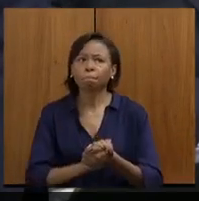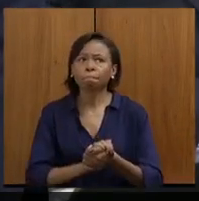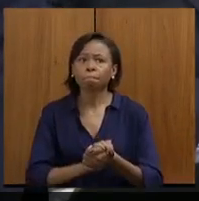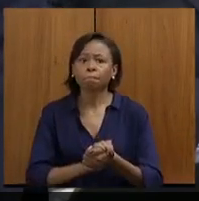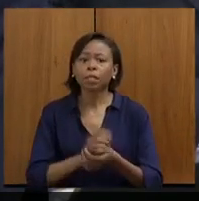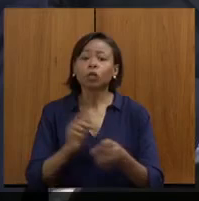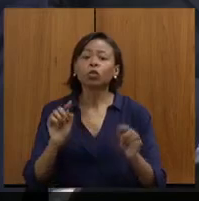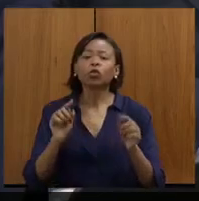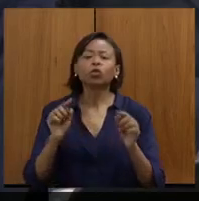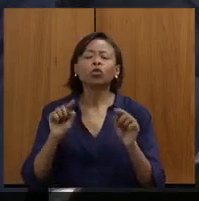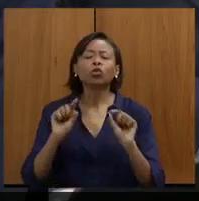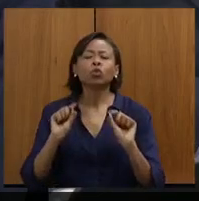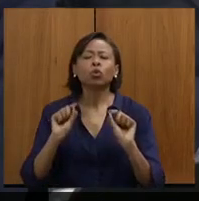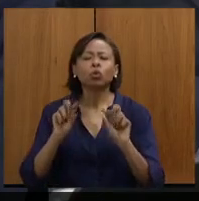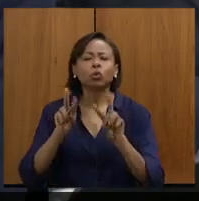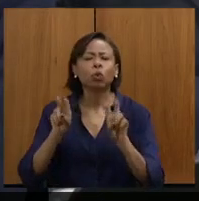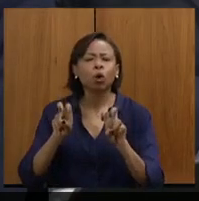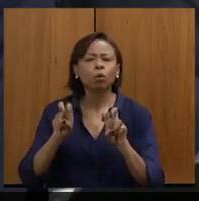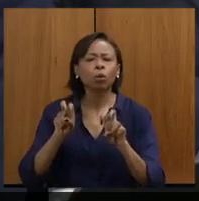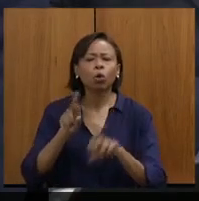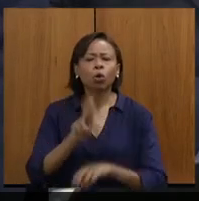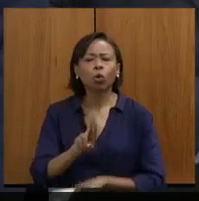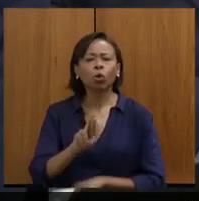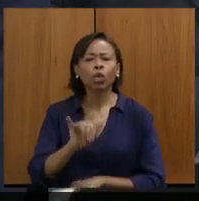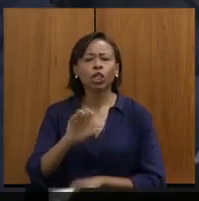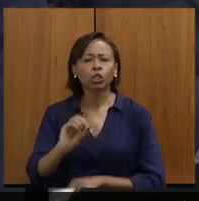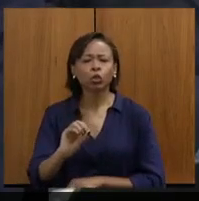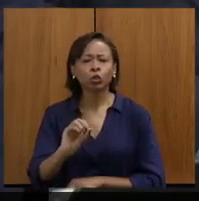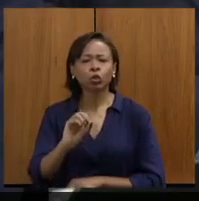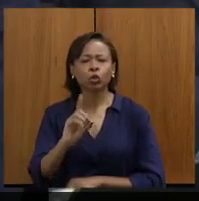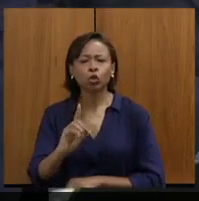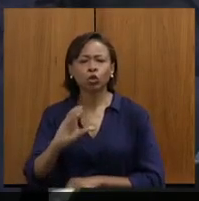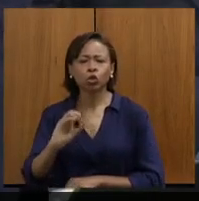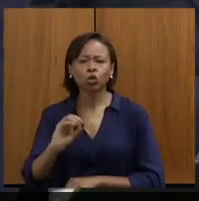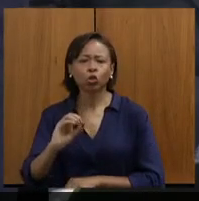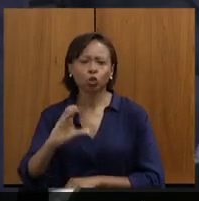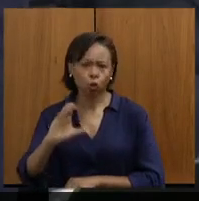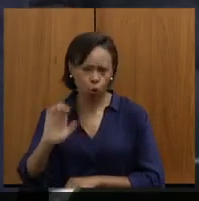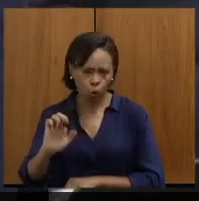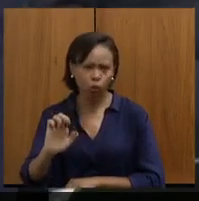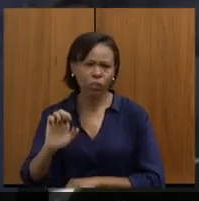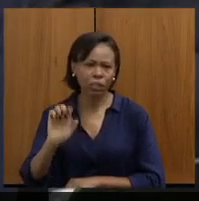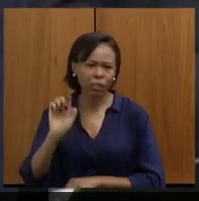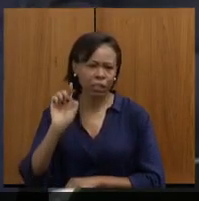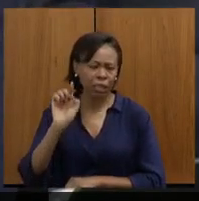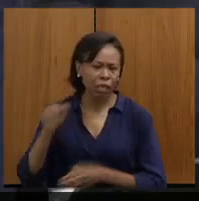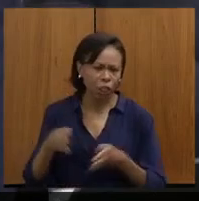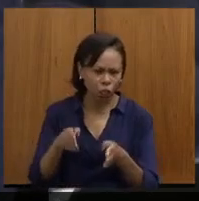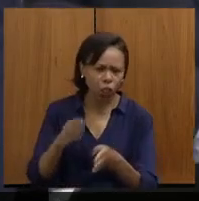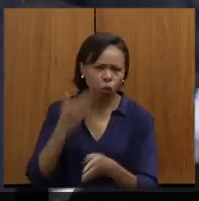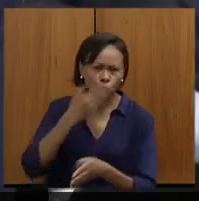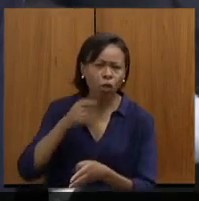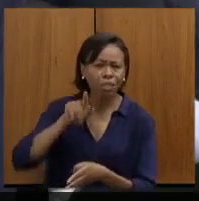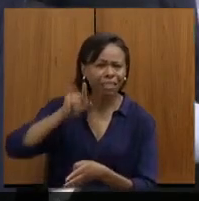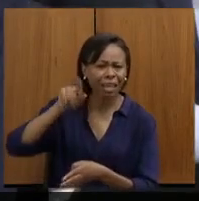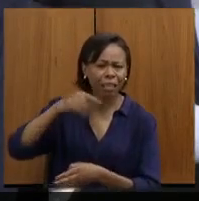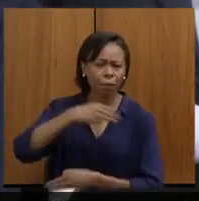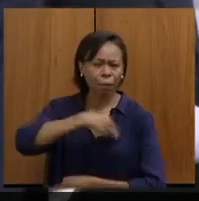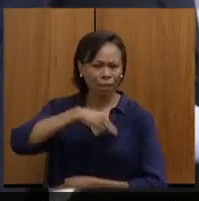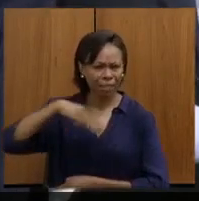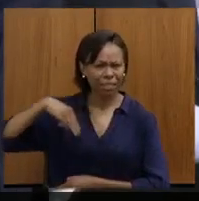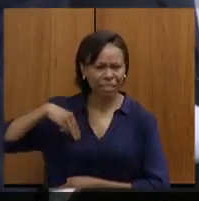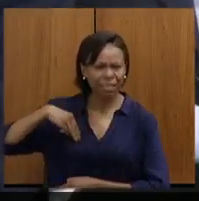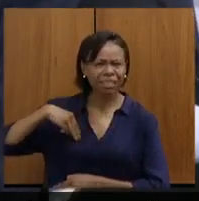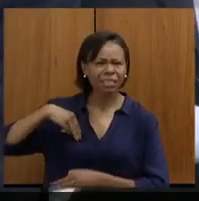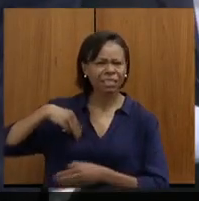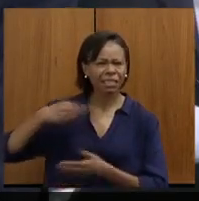referente ao Rio Doce, referente à tragédia lá de Mariana, tem